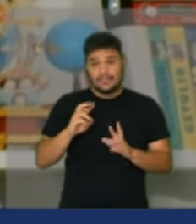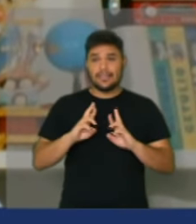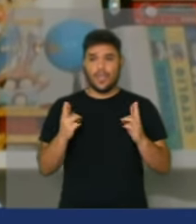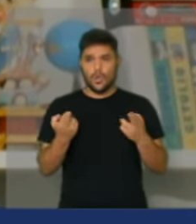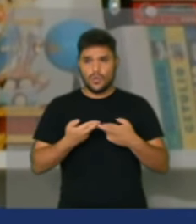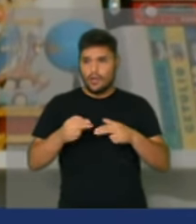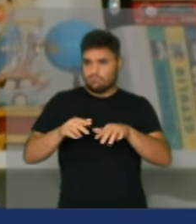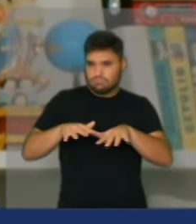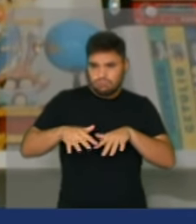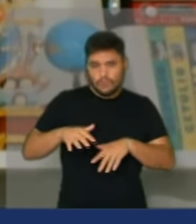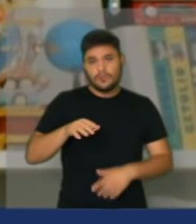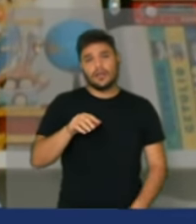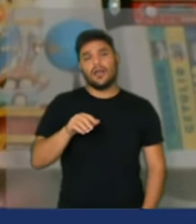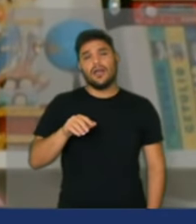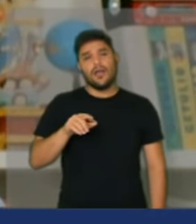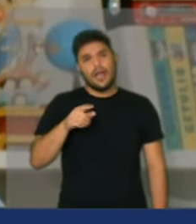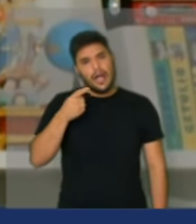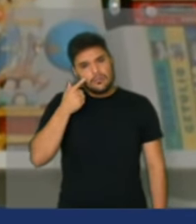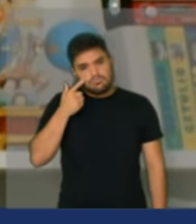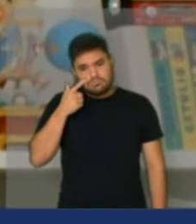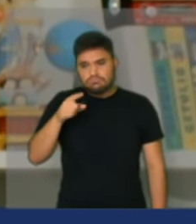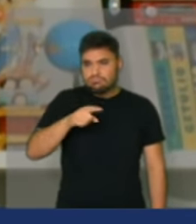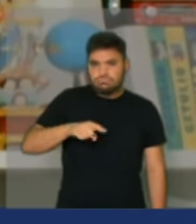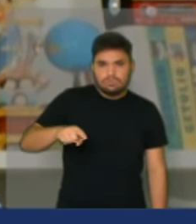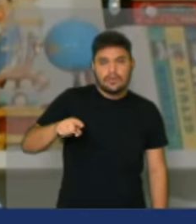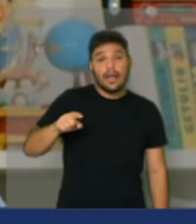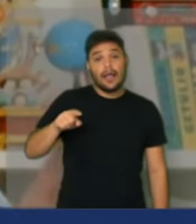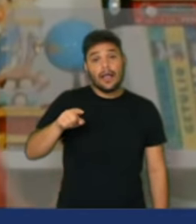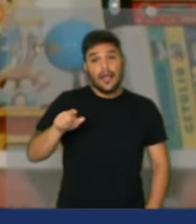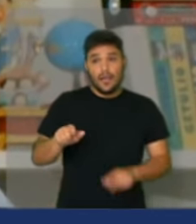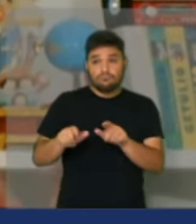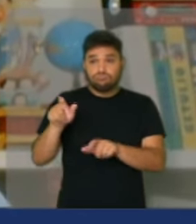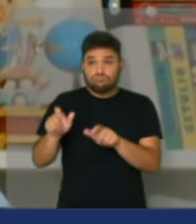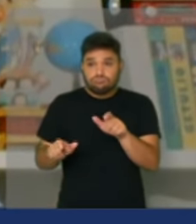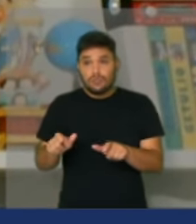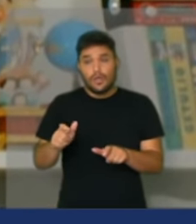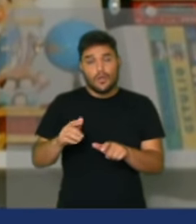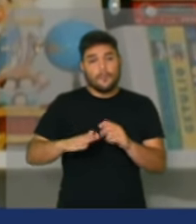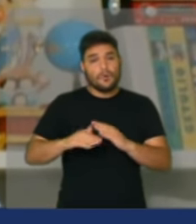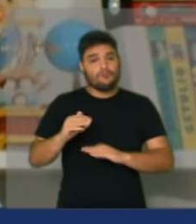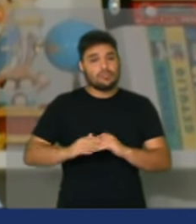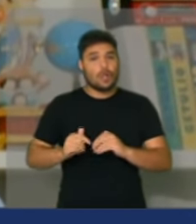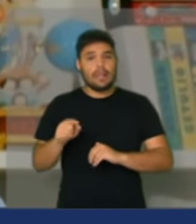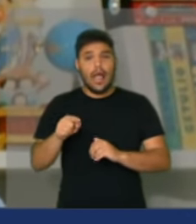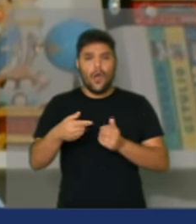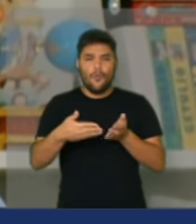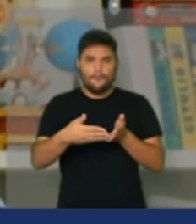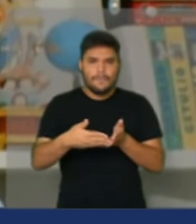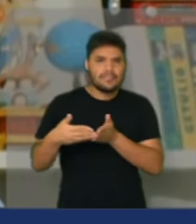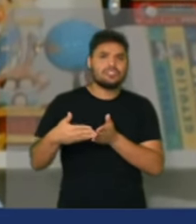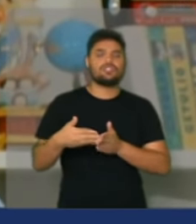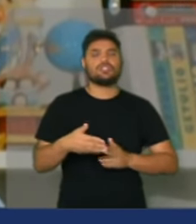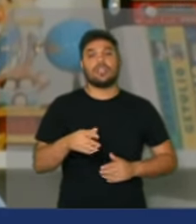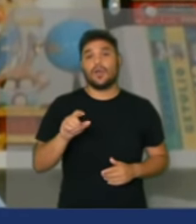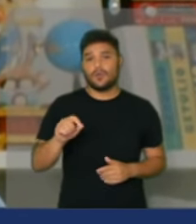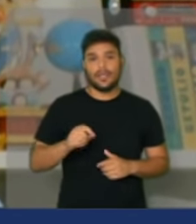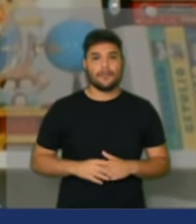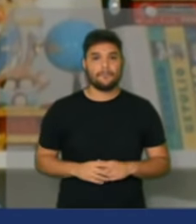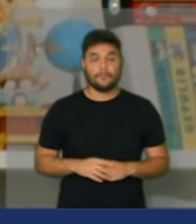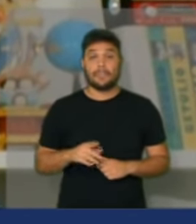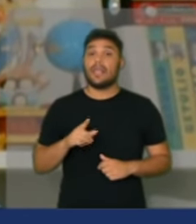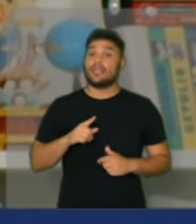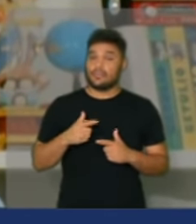ali se ouviu os clamores, ali se sentiu o drama de uma categoria que também tem